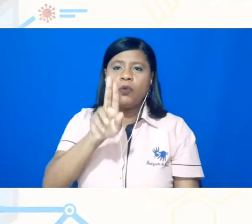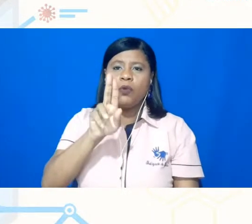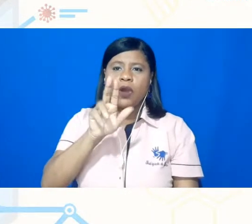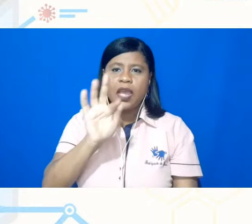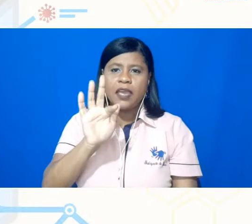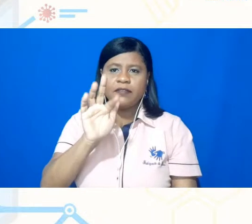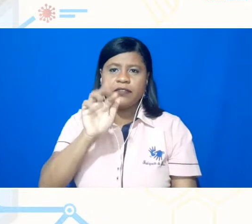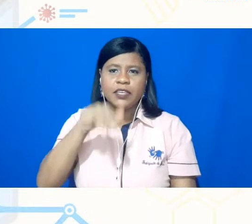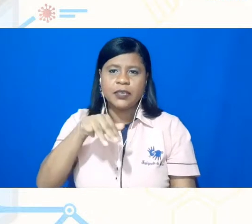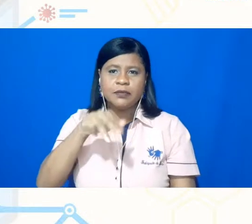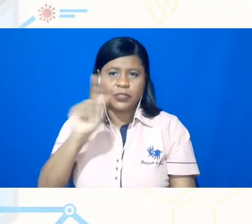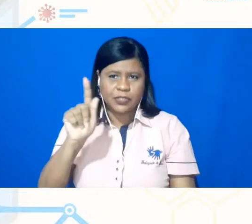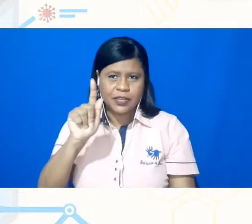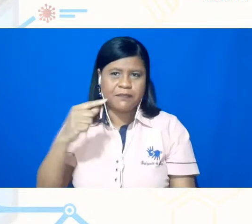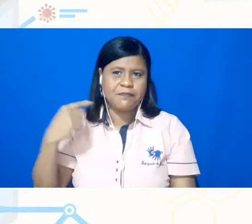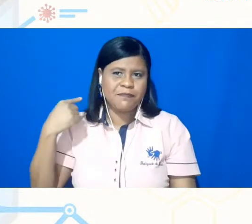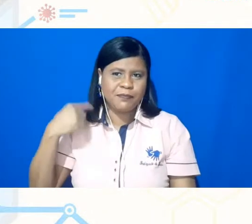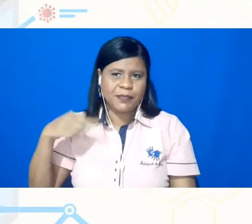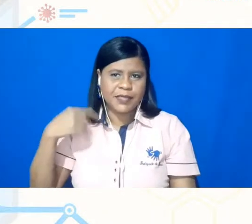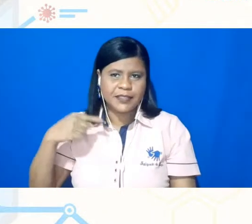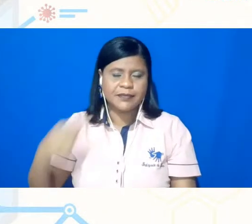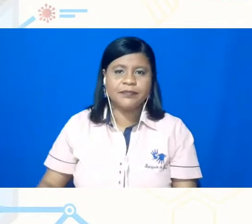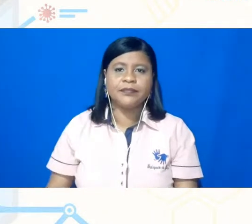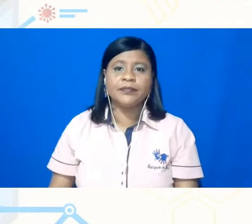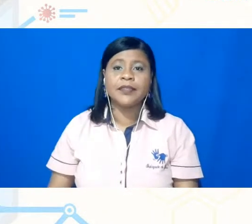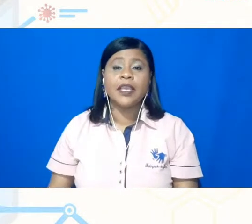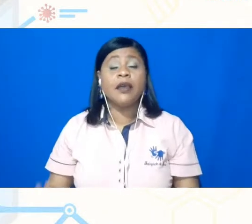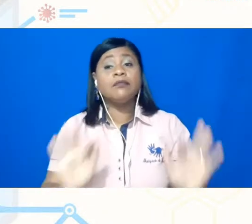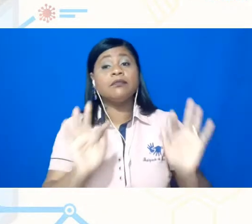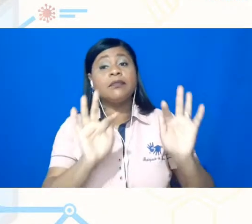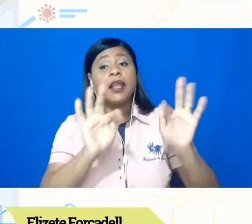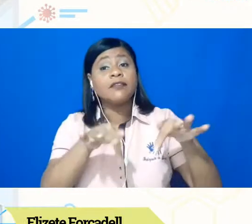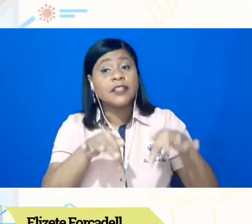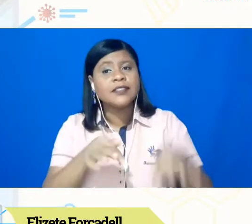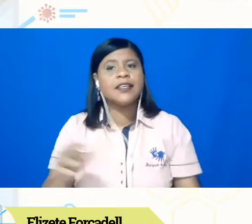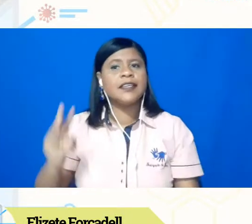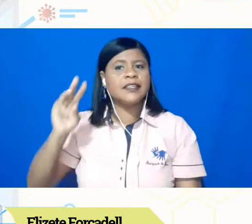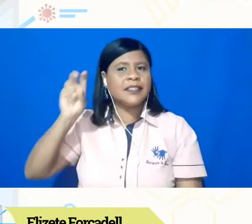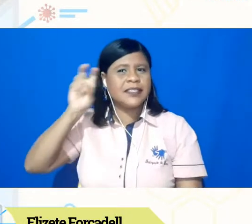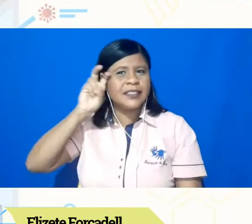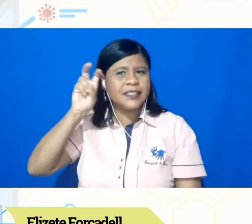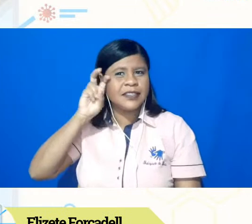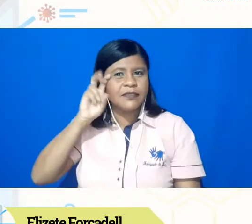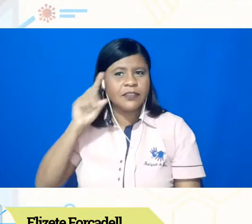Gerais. E pra fechar, então, na quinta-feira, dia 11,